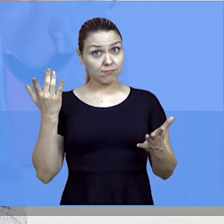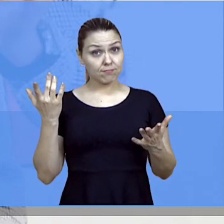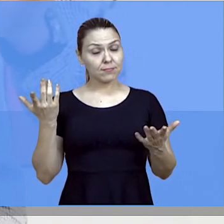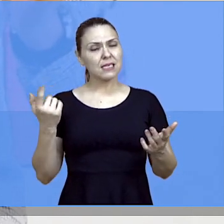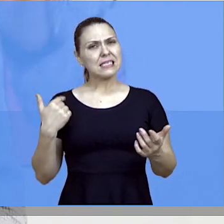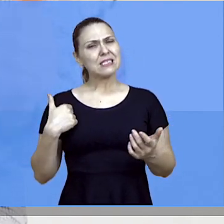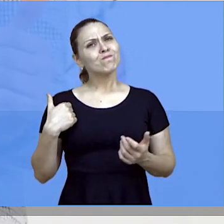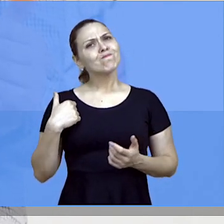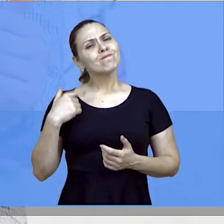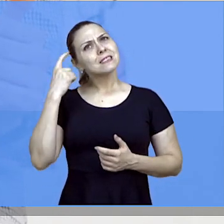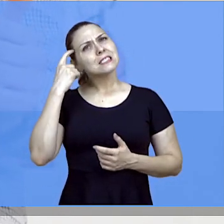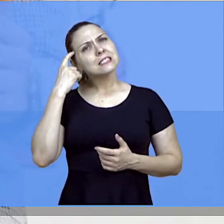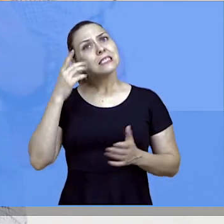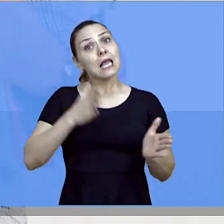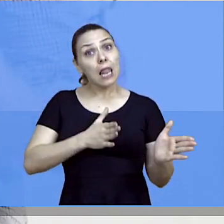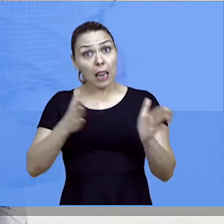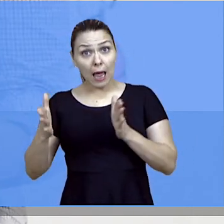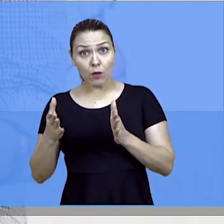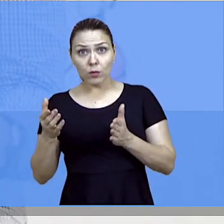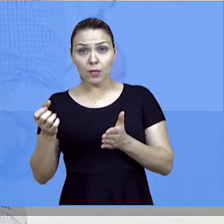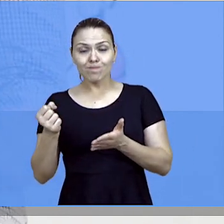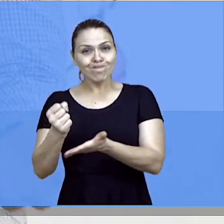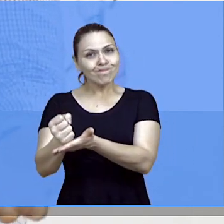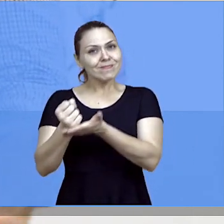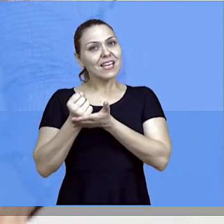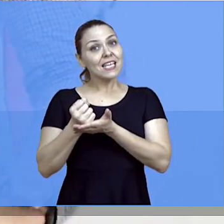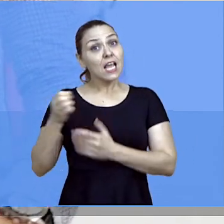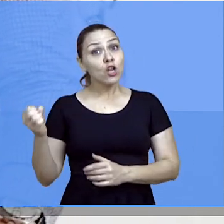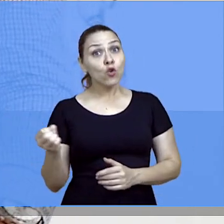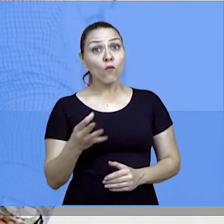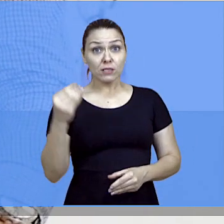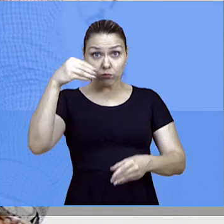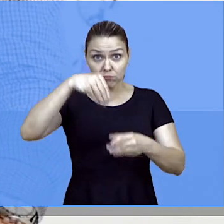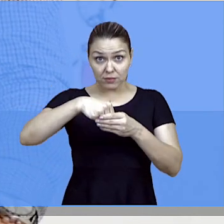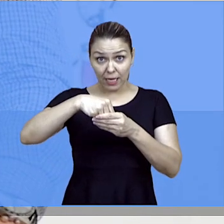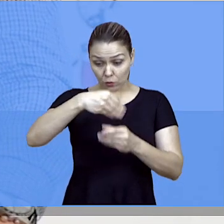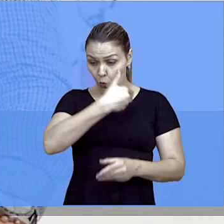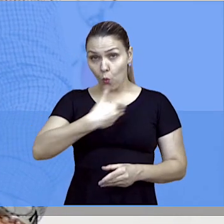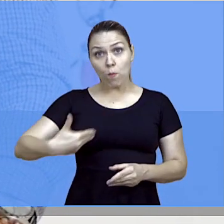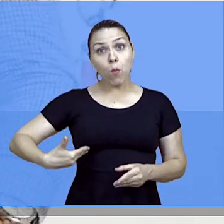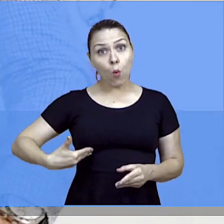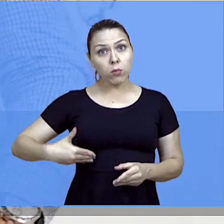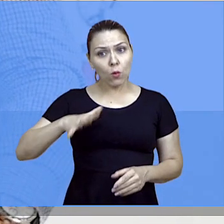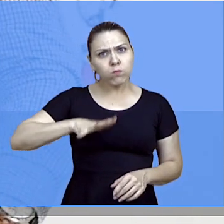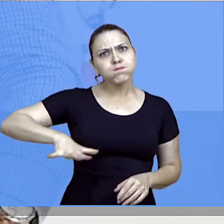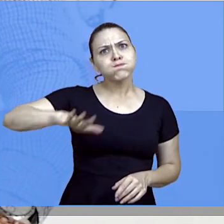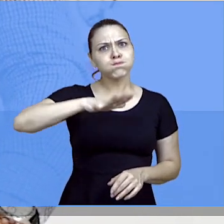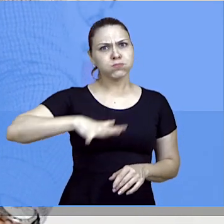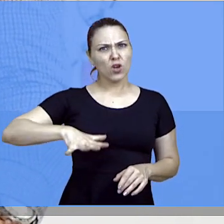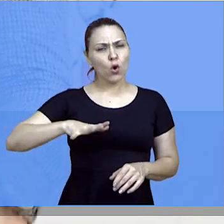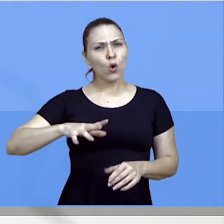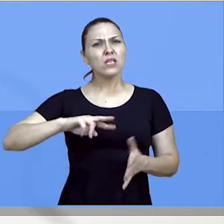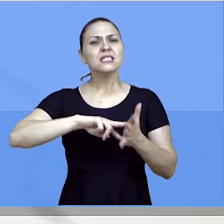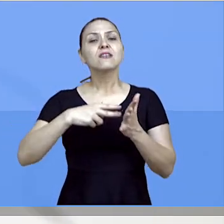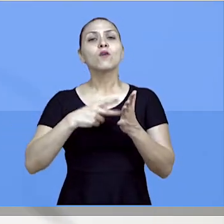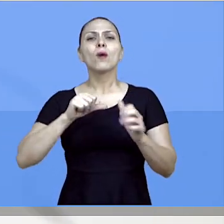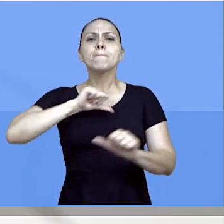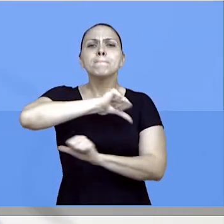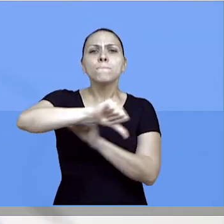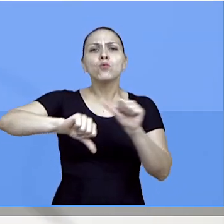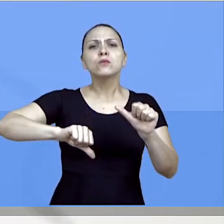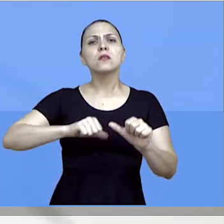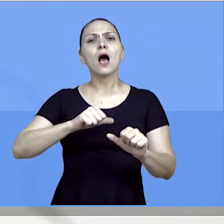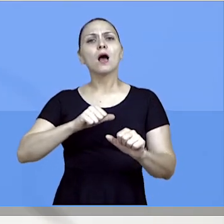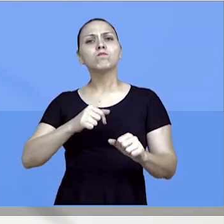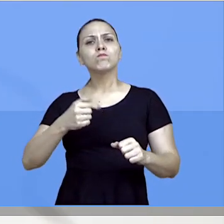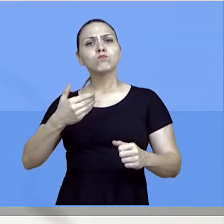de trazer inovação para dentro do poder público, ou seja, transformar o poder público em uma startup, transformar